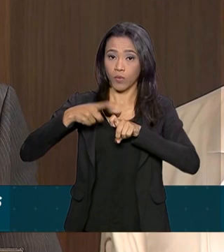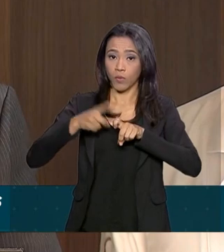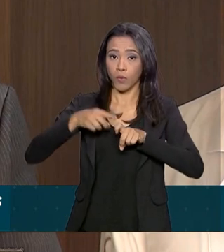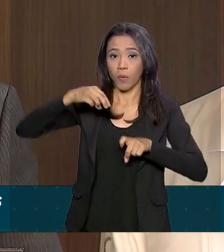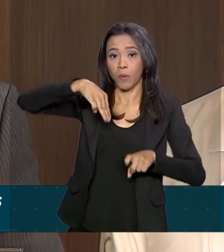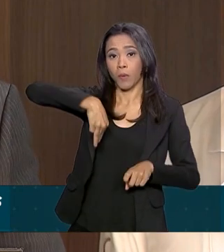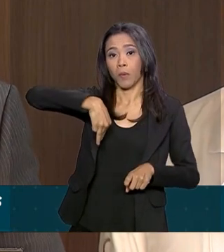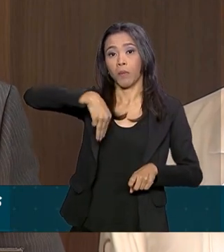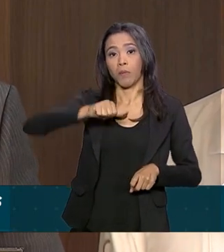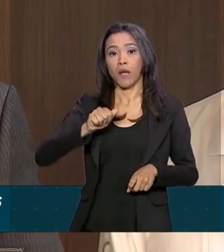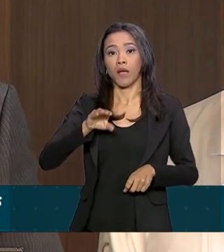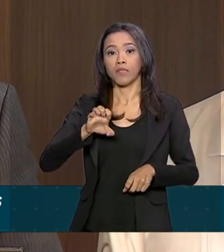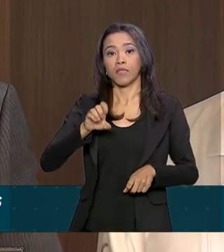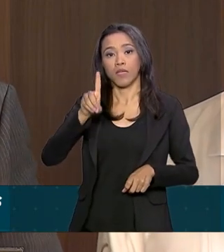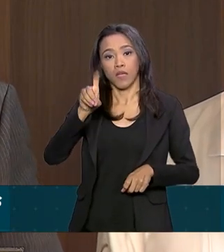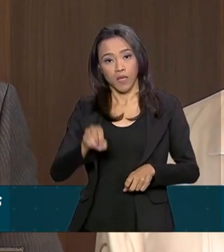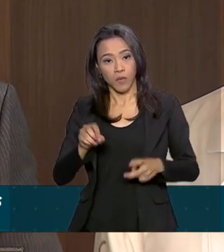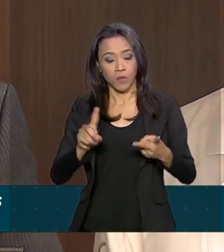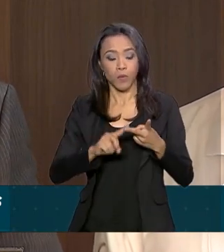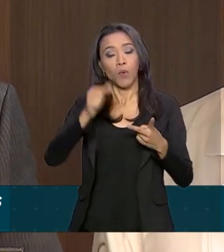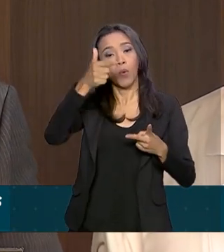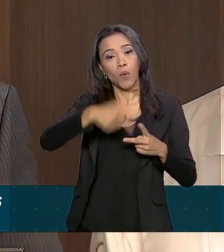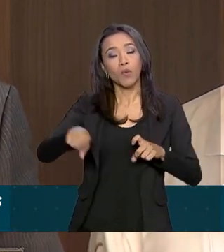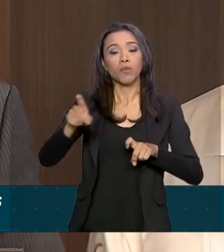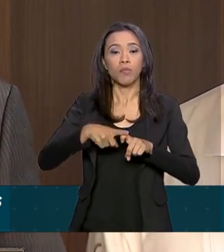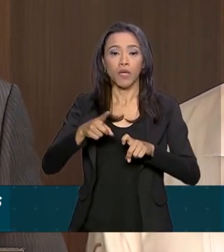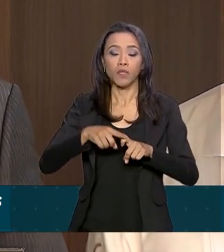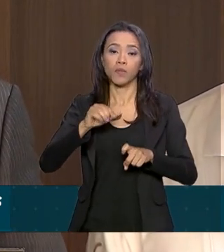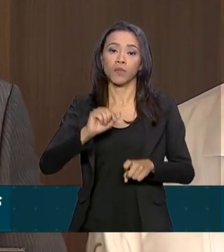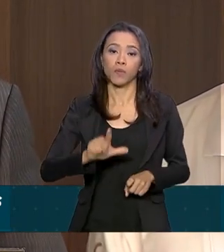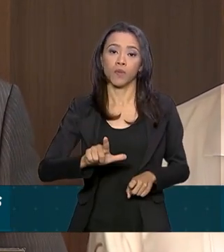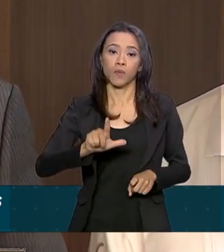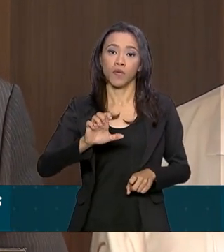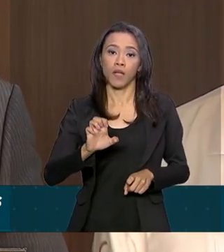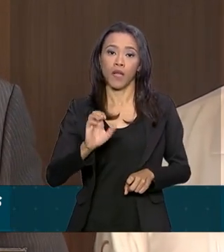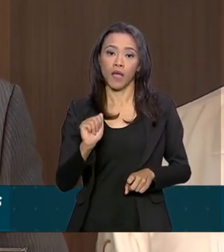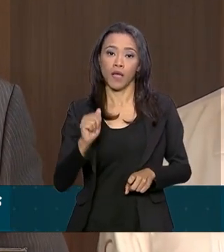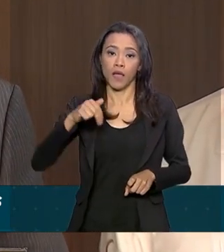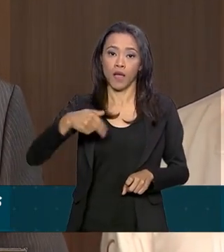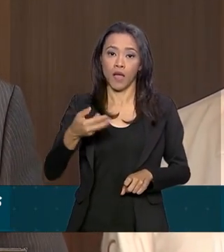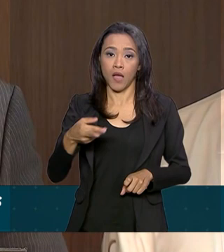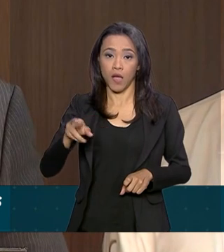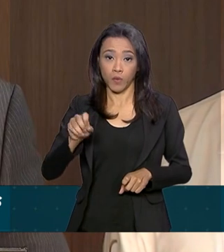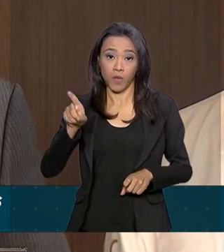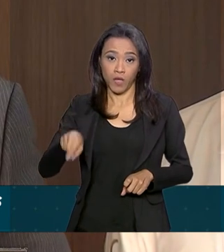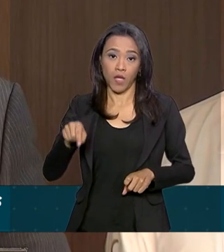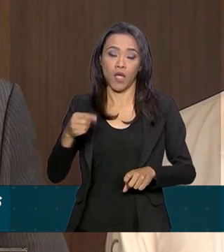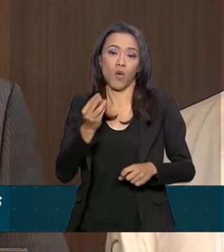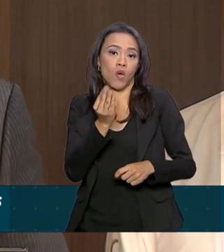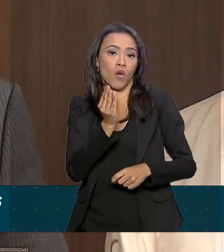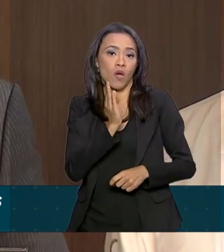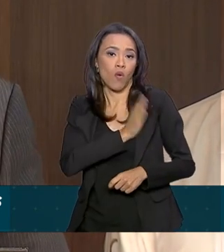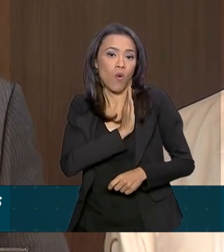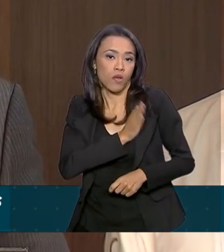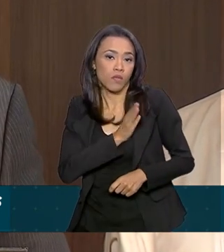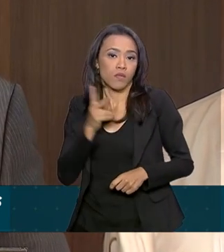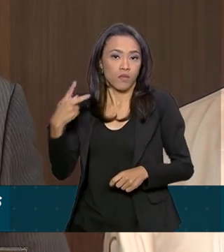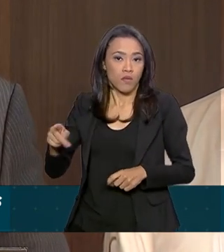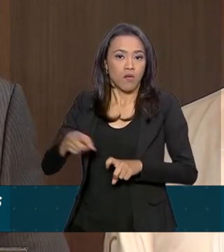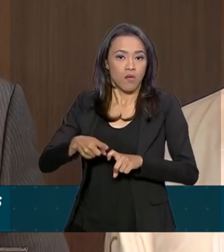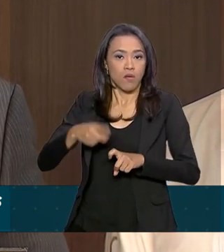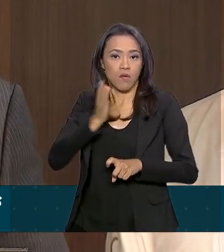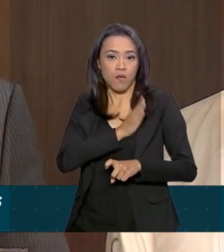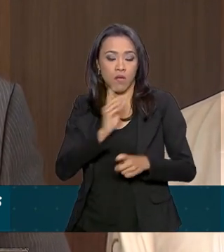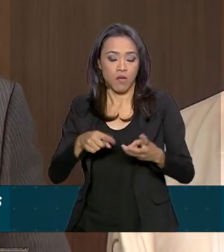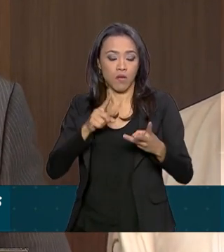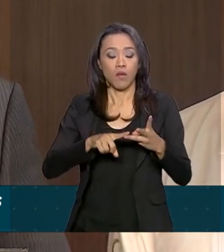-chefe, Dr. Leandro Etienic, clínico e cardiologista, Dr. Antônio